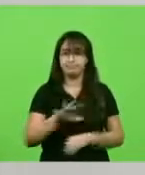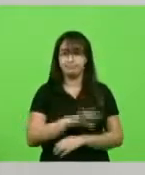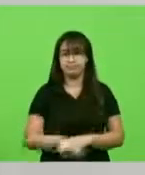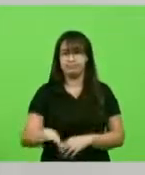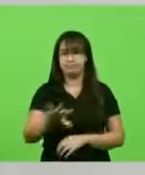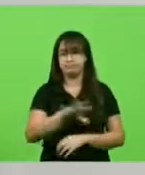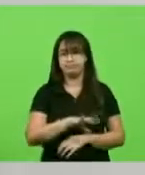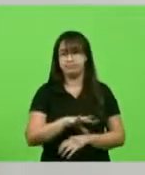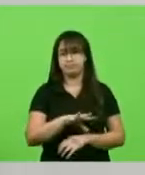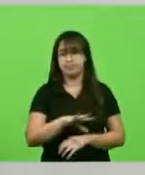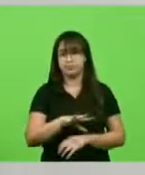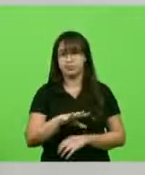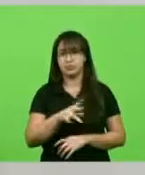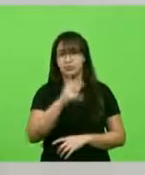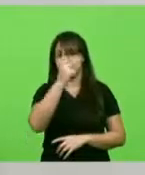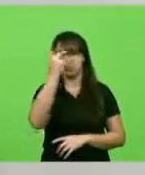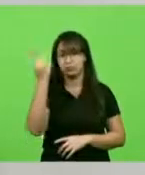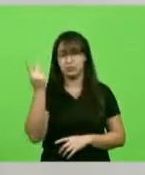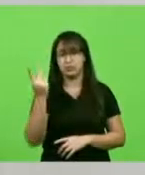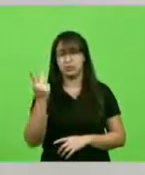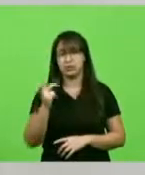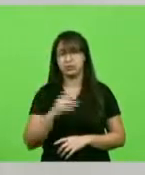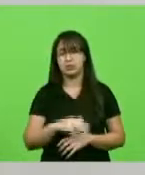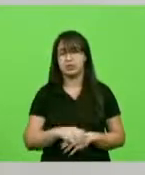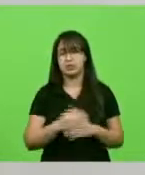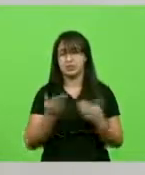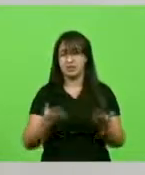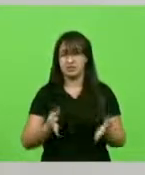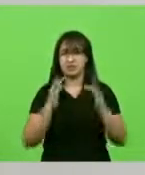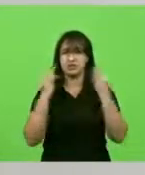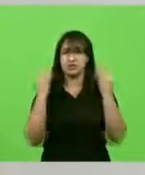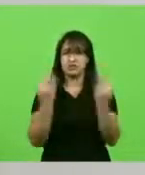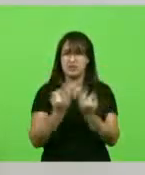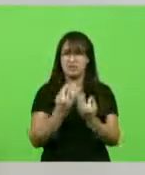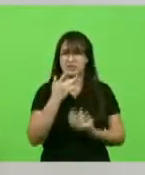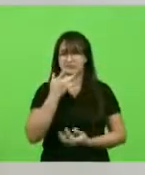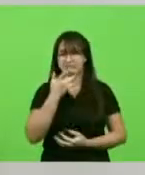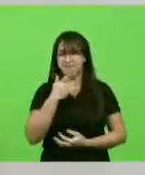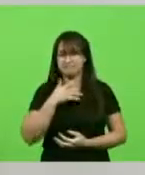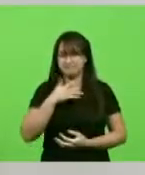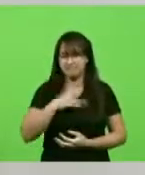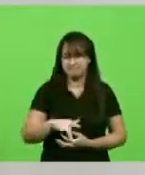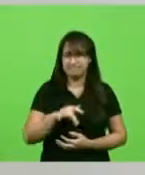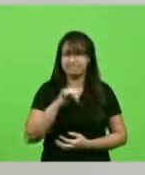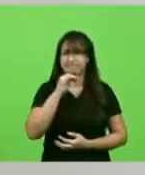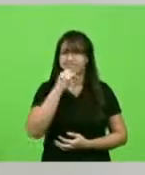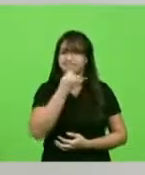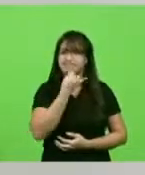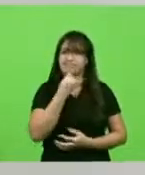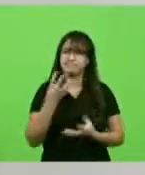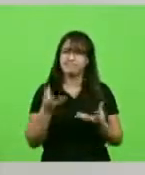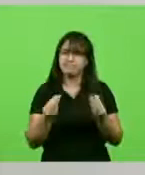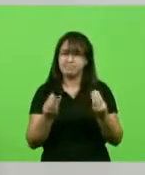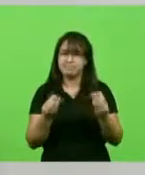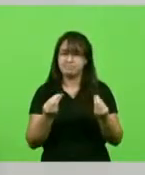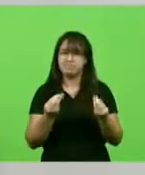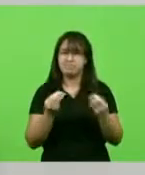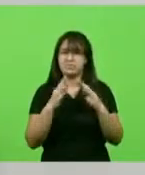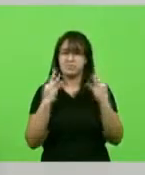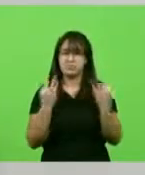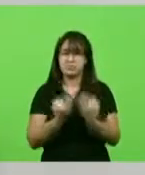a infelicidade para muitas famílias, para muitas pessoas e que é um processo